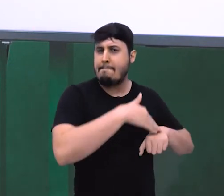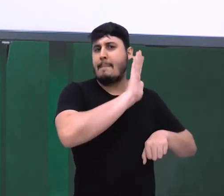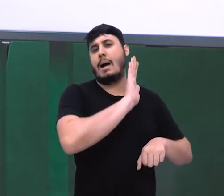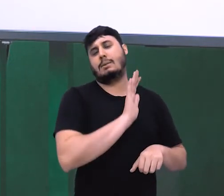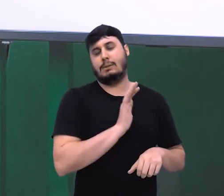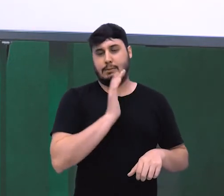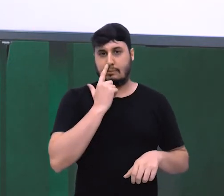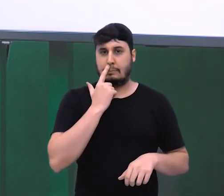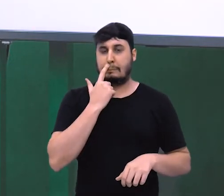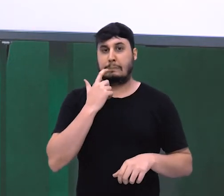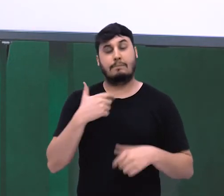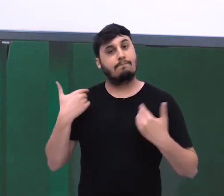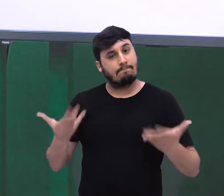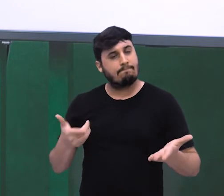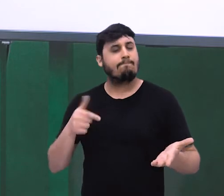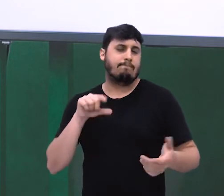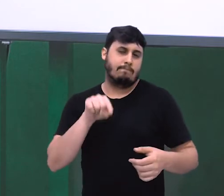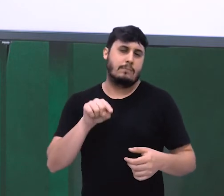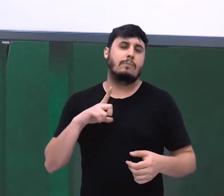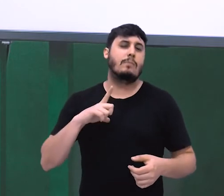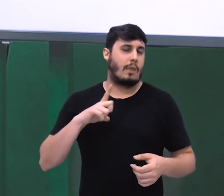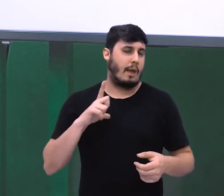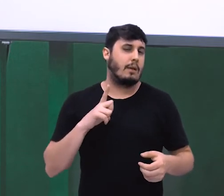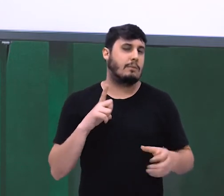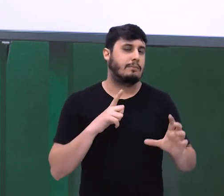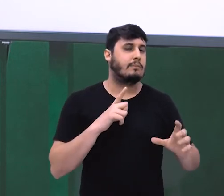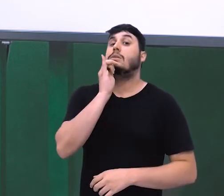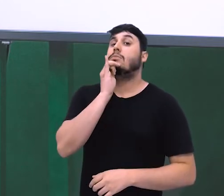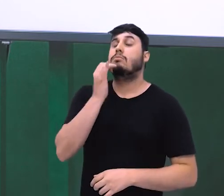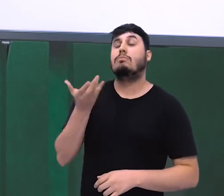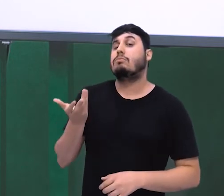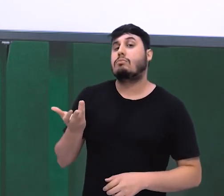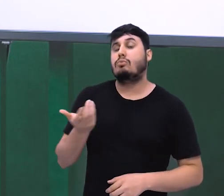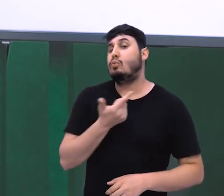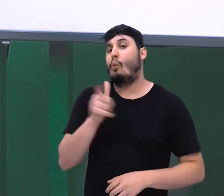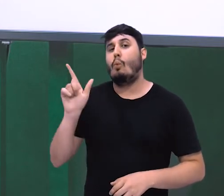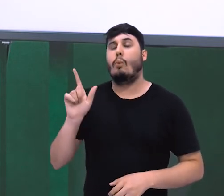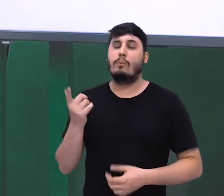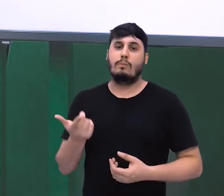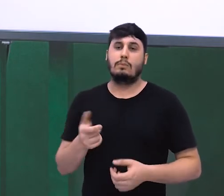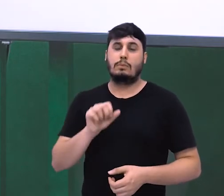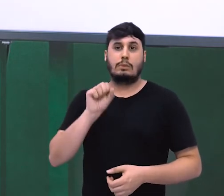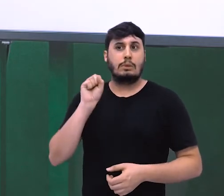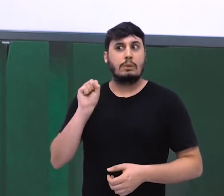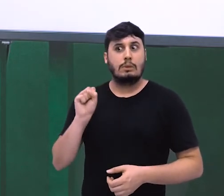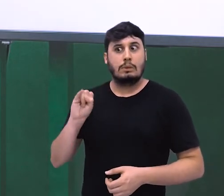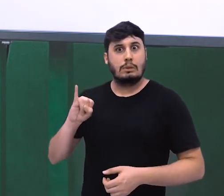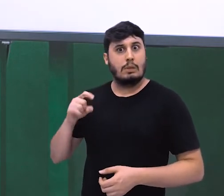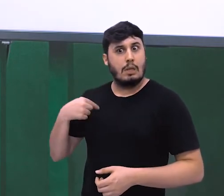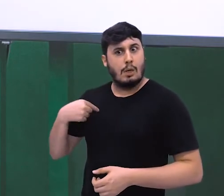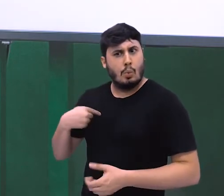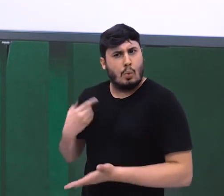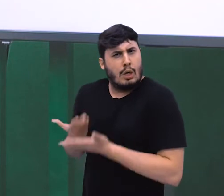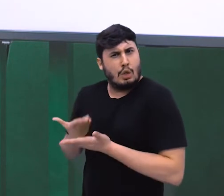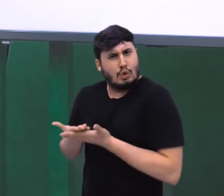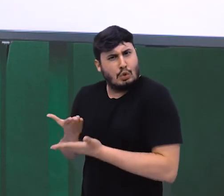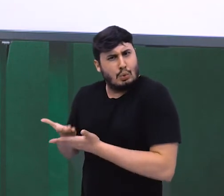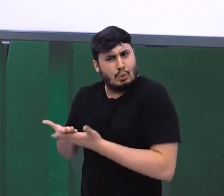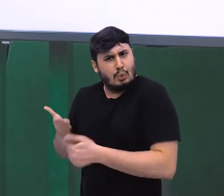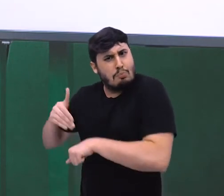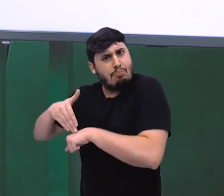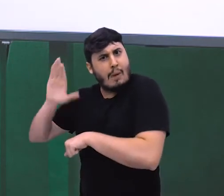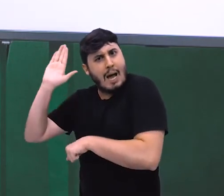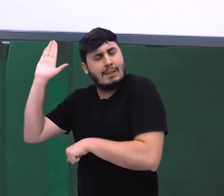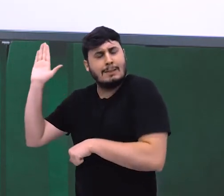acontece... Eu não coloquei aqui um exemplo, mas se eu disser assim. Quanto mais estudo, menos aprendo. Veja que